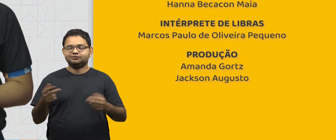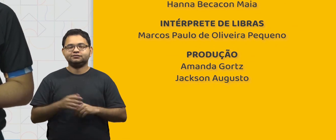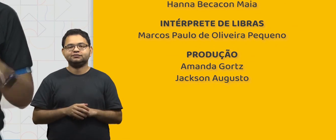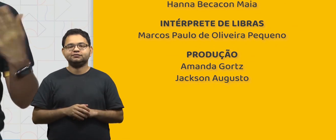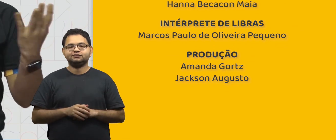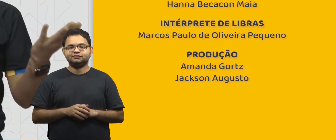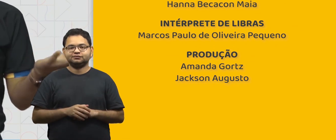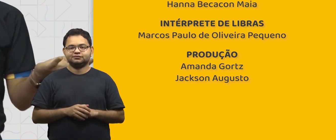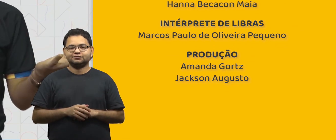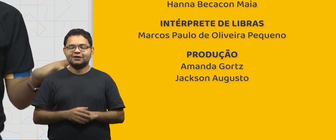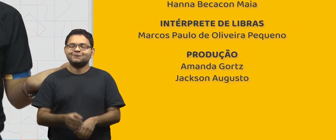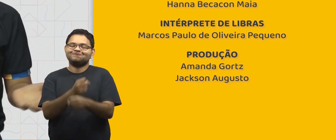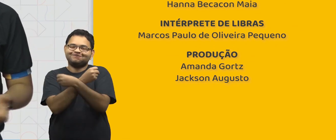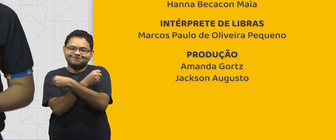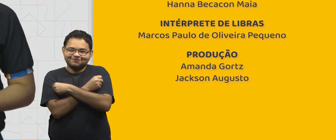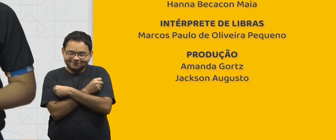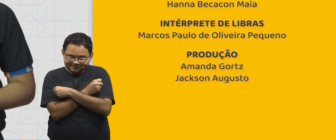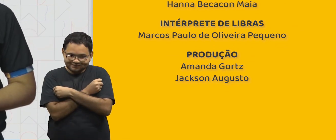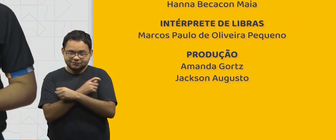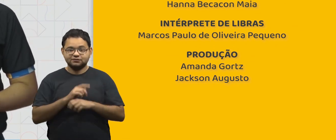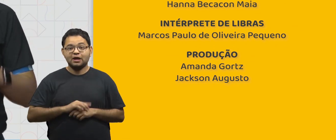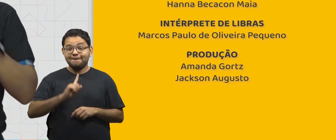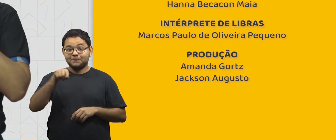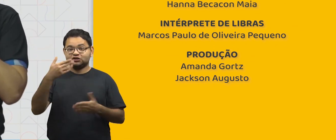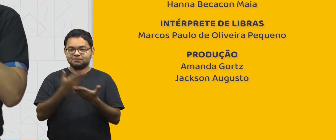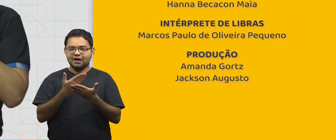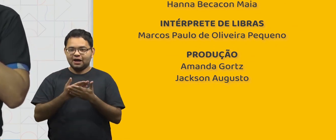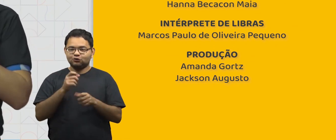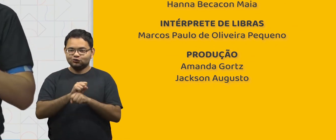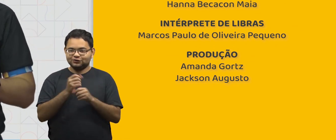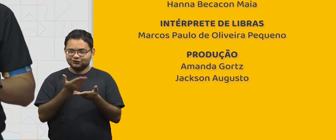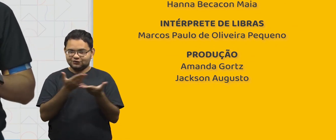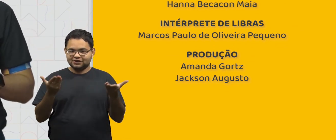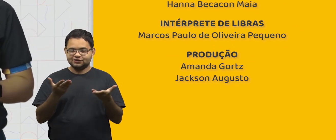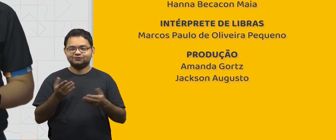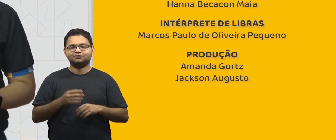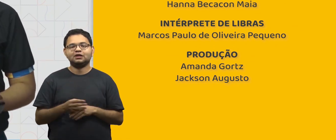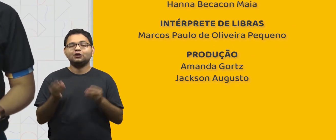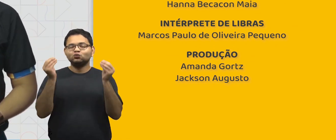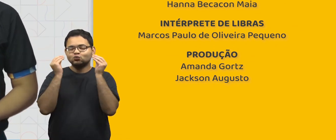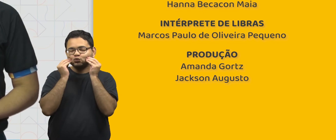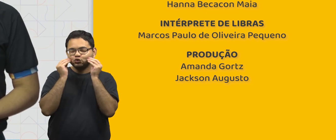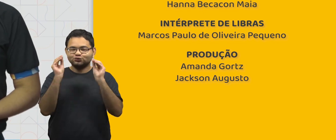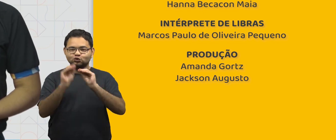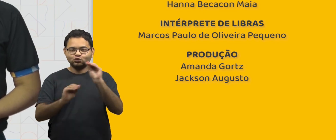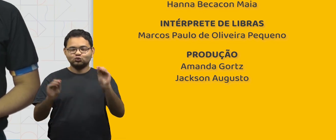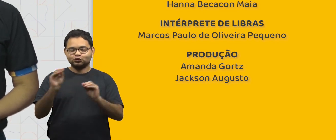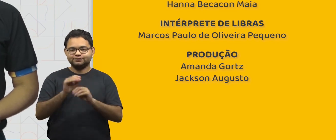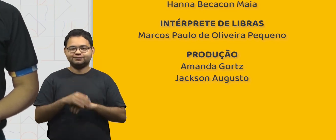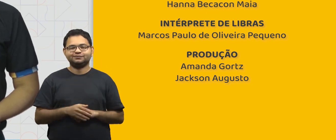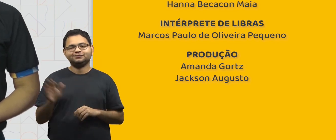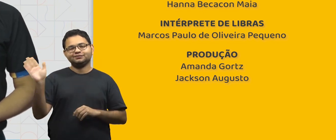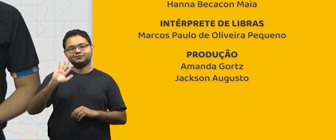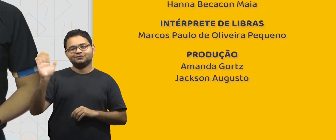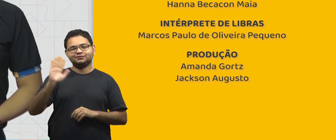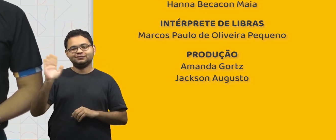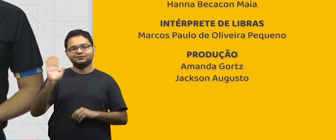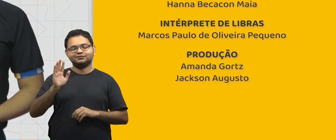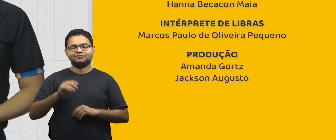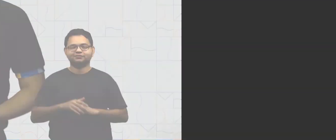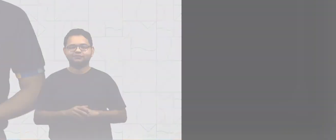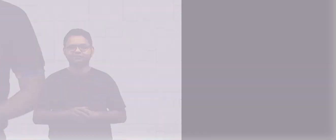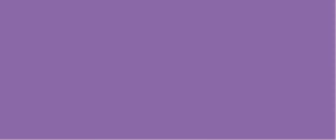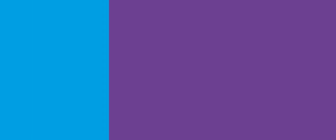matemática. Deixo aqui um grande abraço, eu espero você na próxima aula. Um beijo,